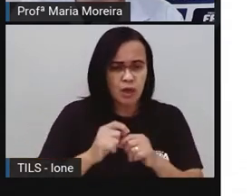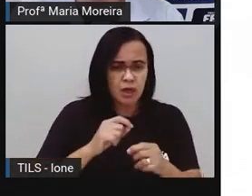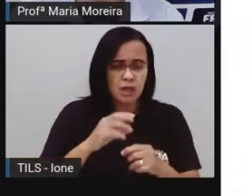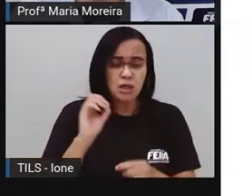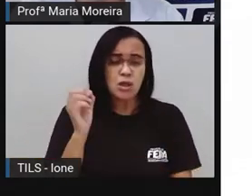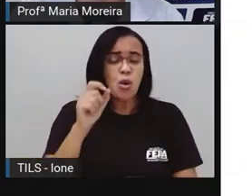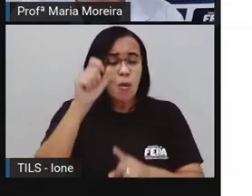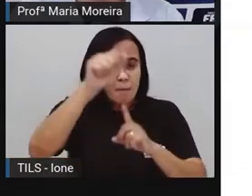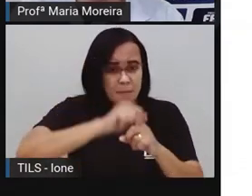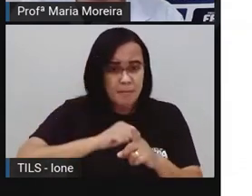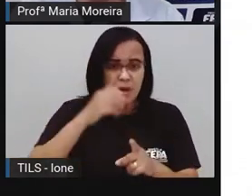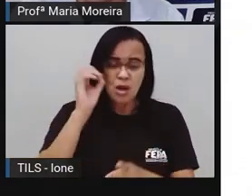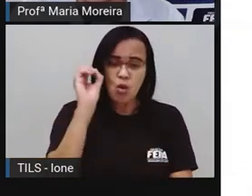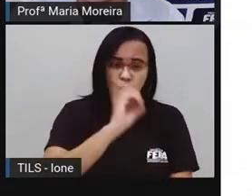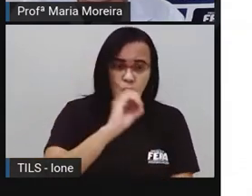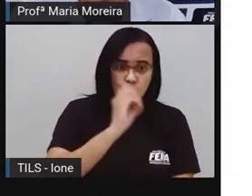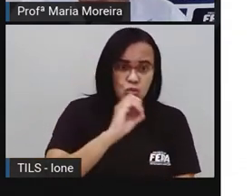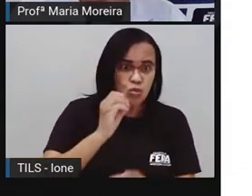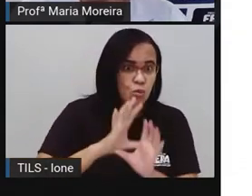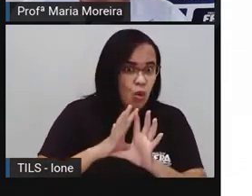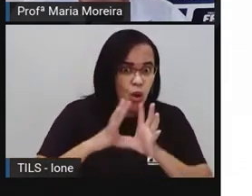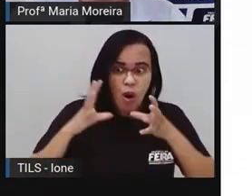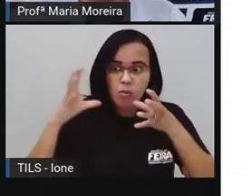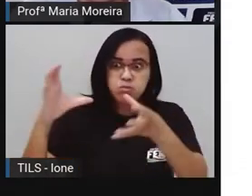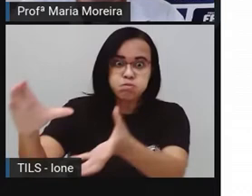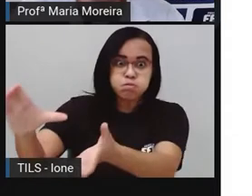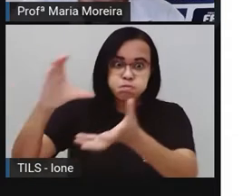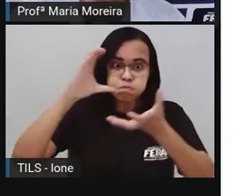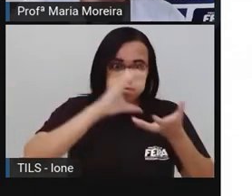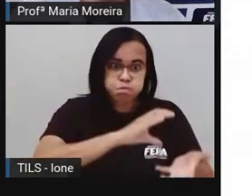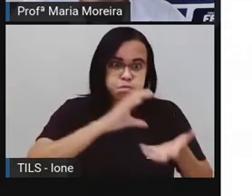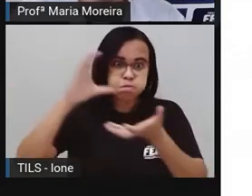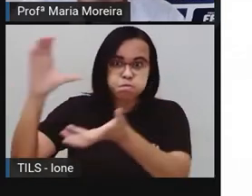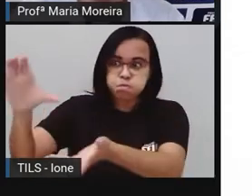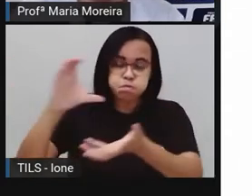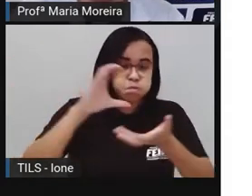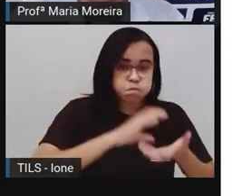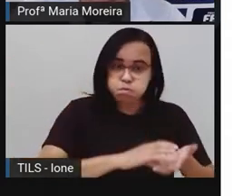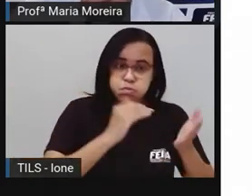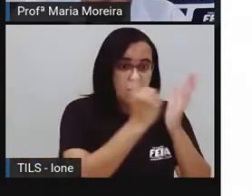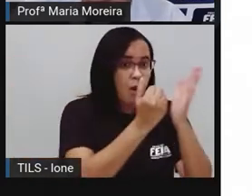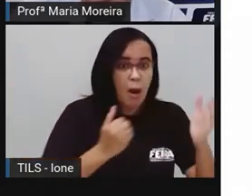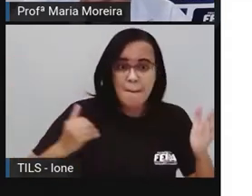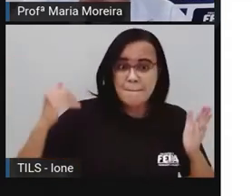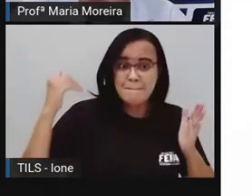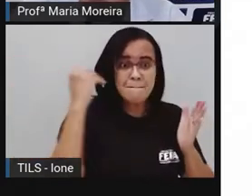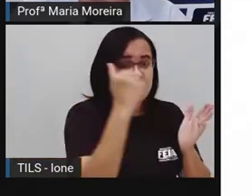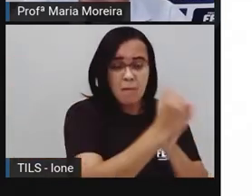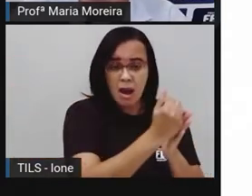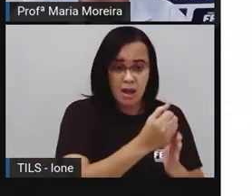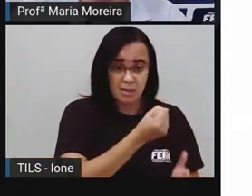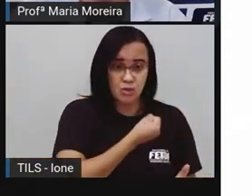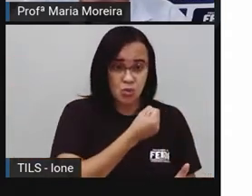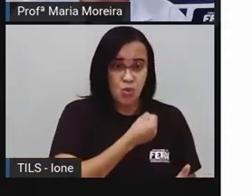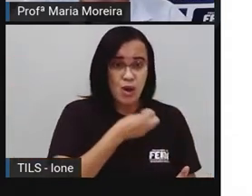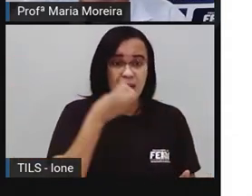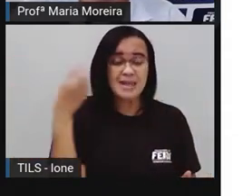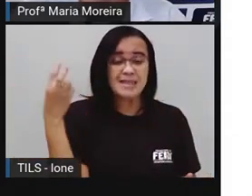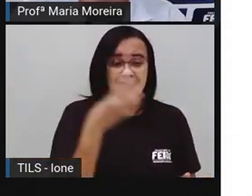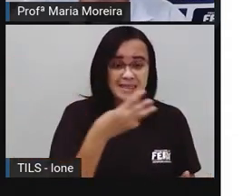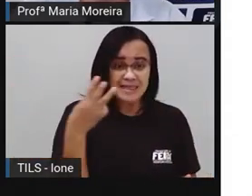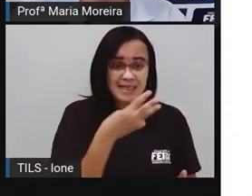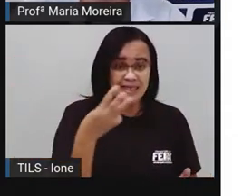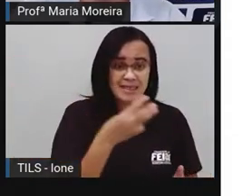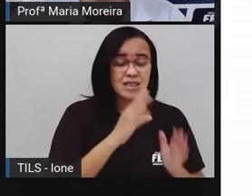foi um mês com maior número de apreensões. Foram confiscados aí 33 equipamentos. Até o presente momento, o